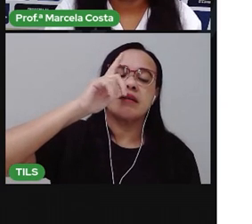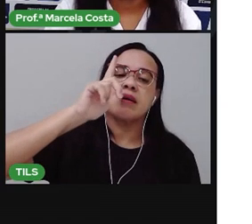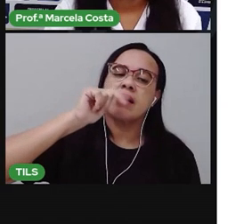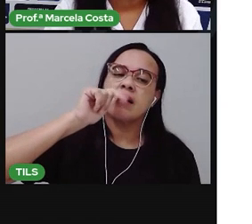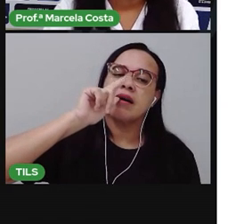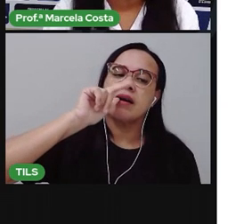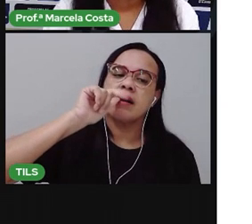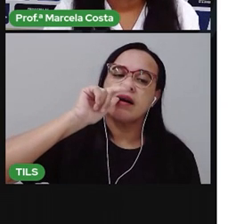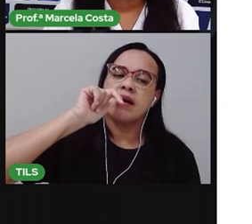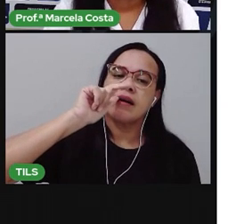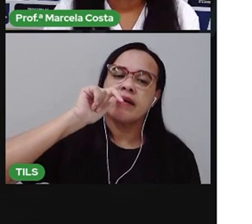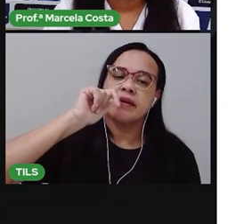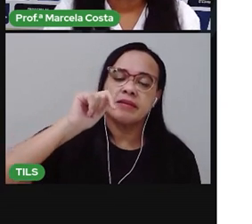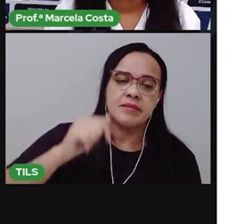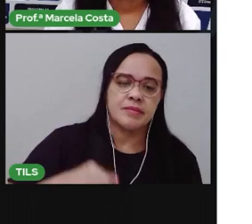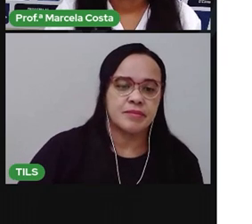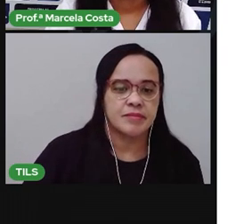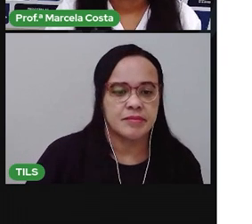palavra?